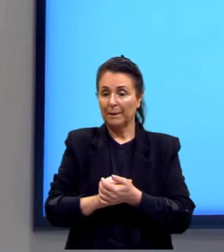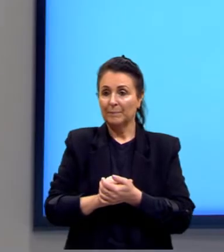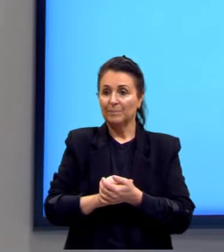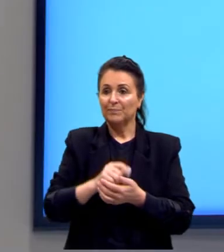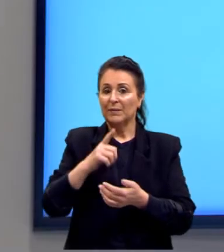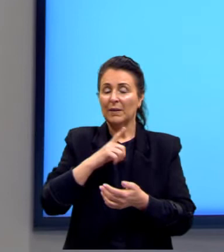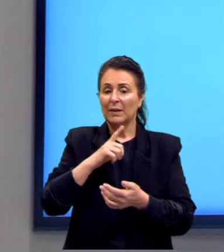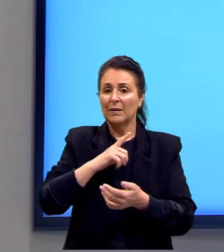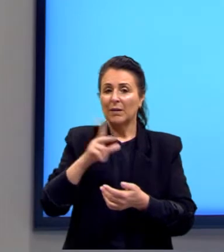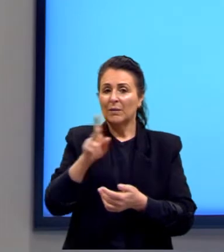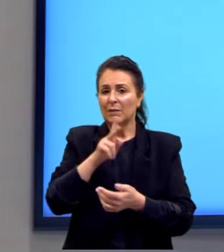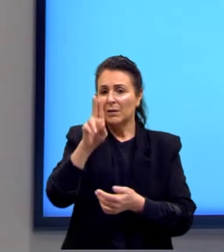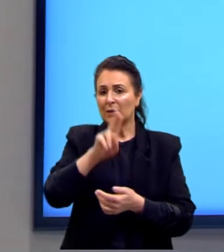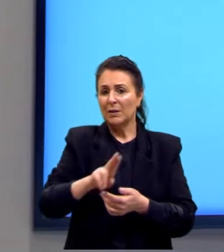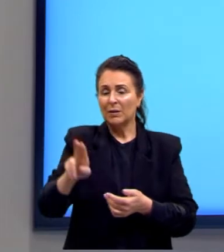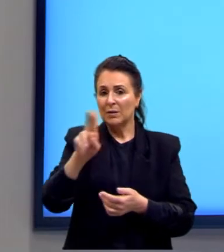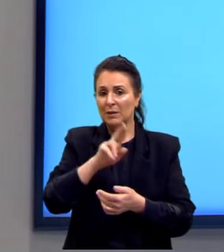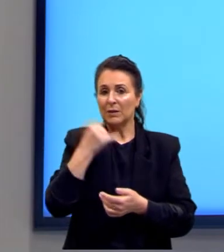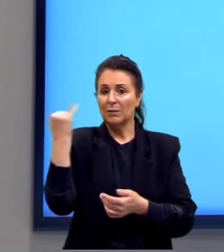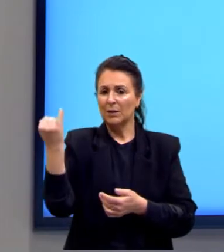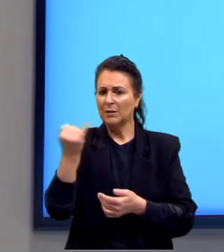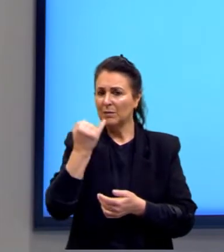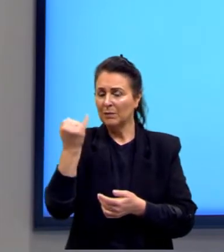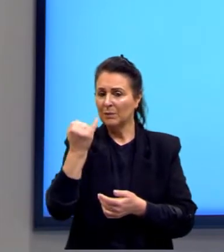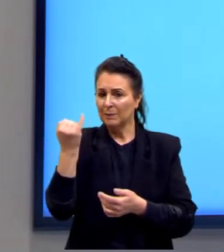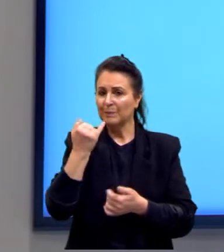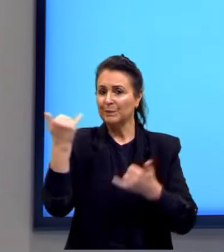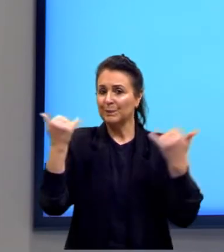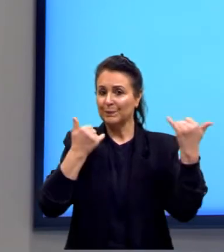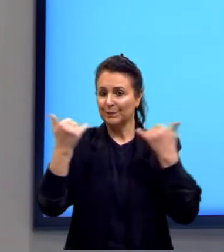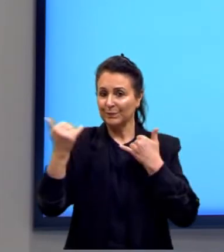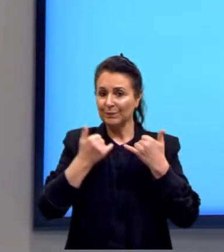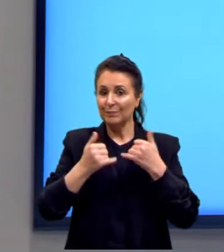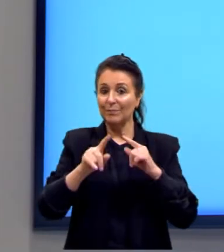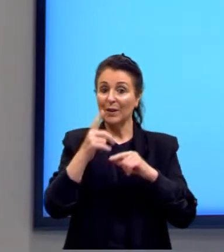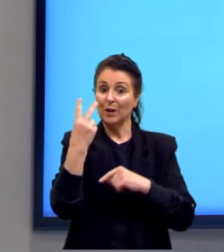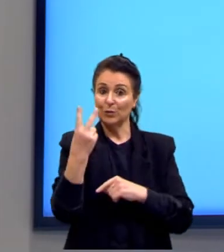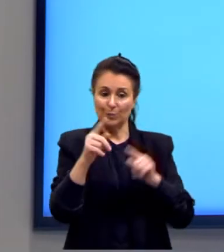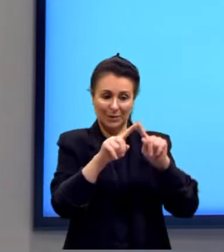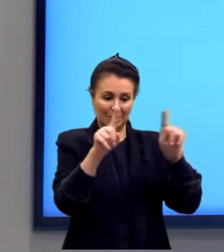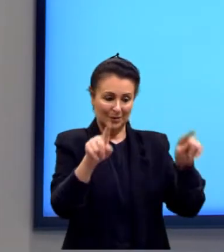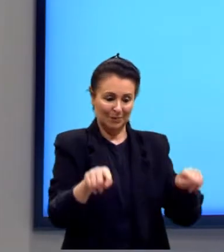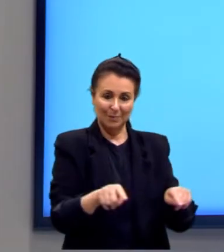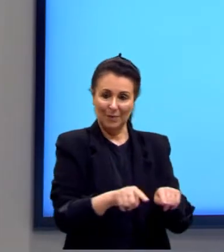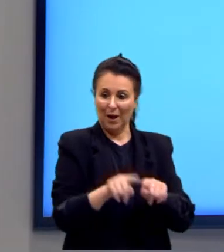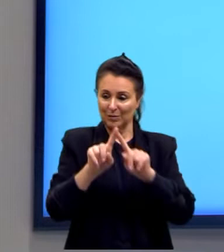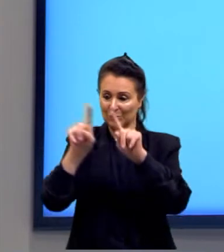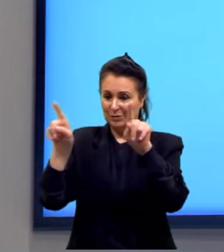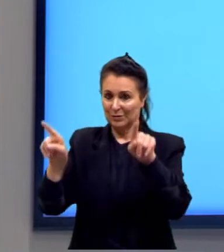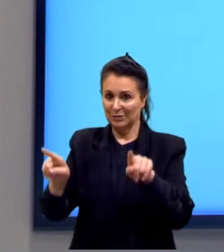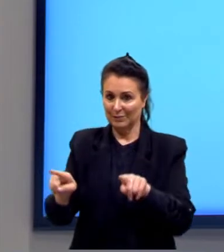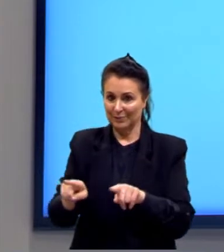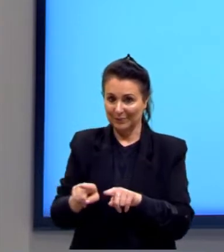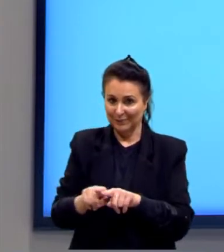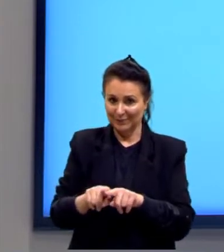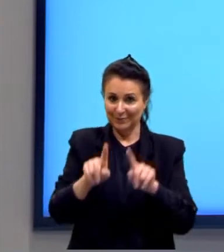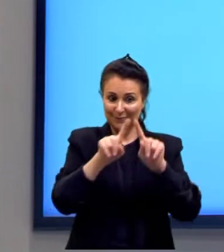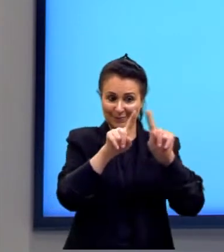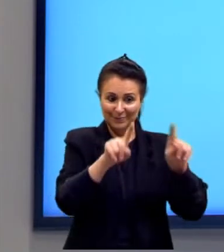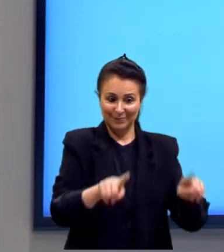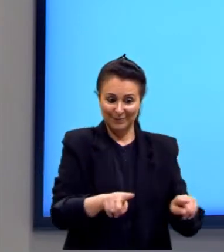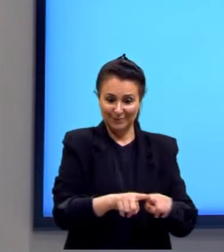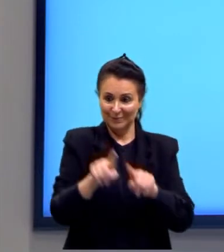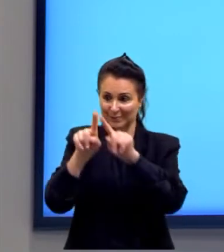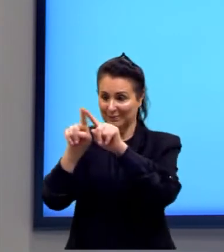eu puxei as informações mais importantes, né? Ali as duas figuras, a figura 1, então, do instrumento, e a figura